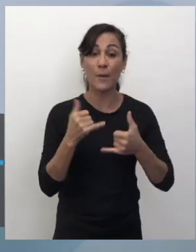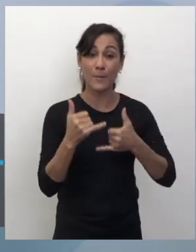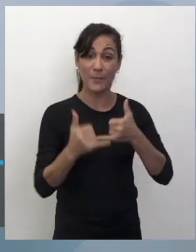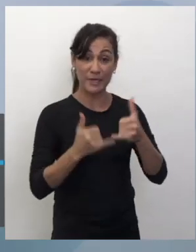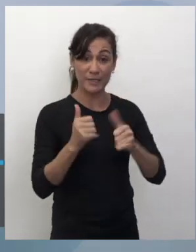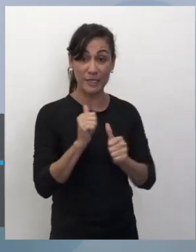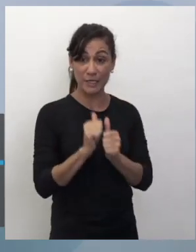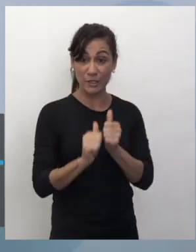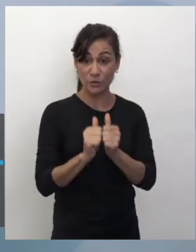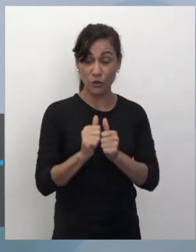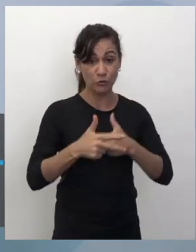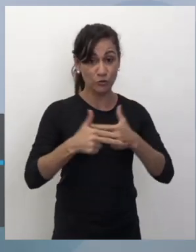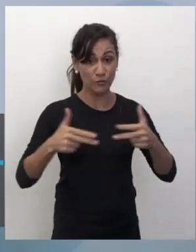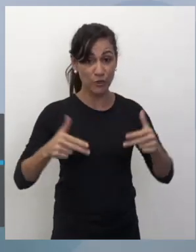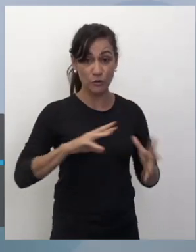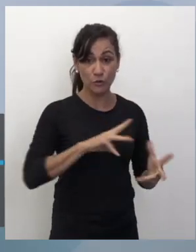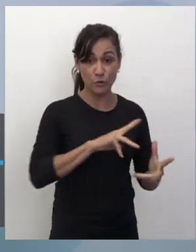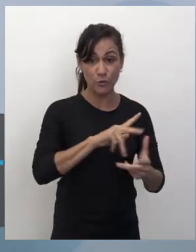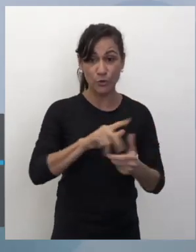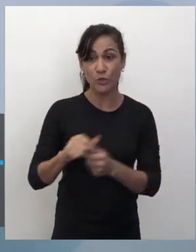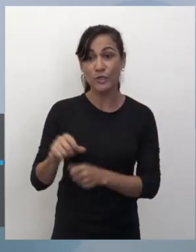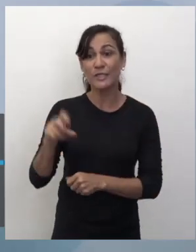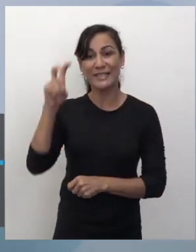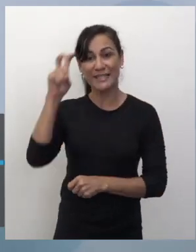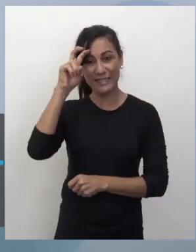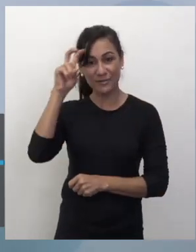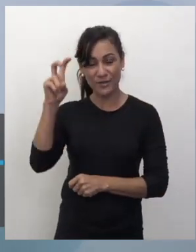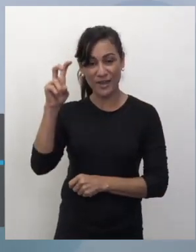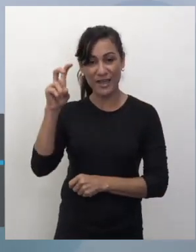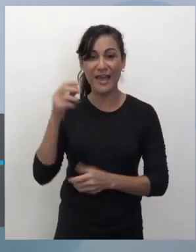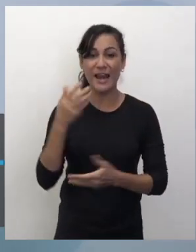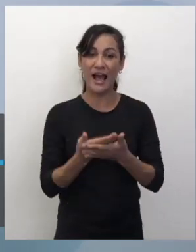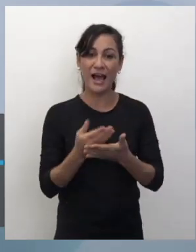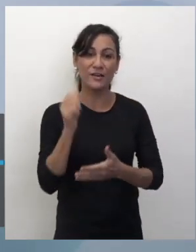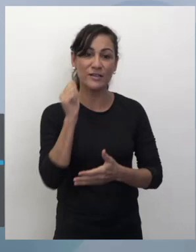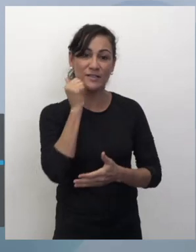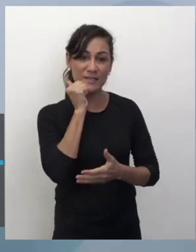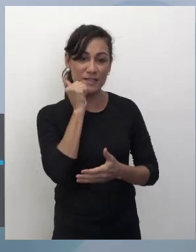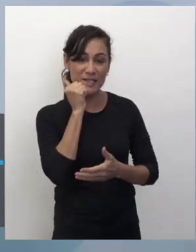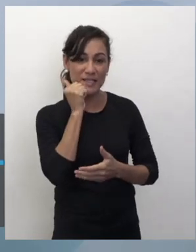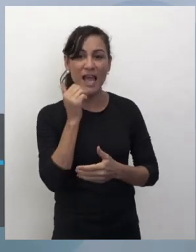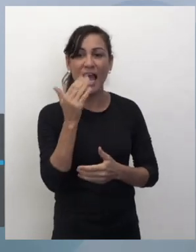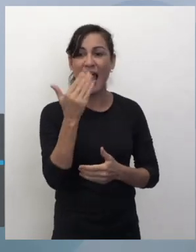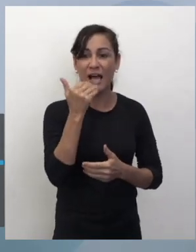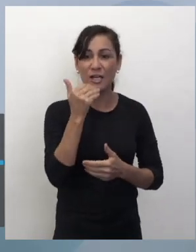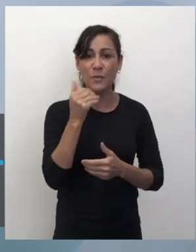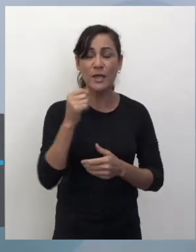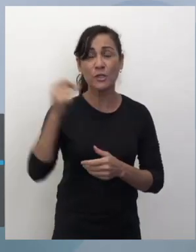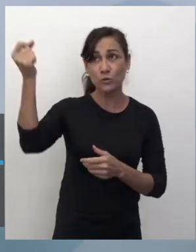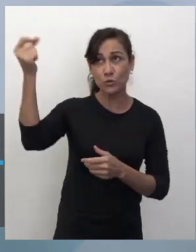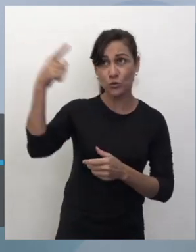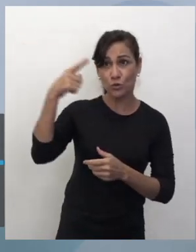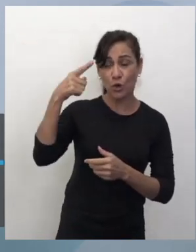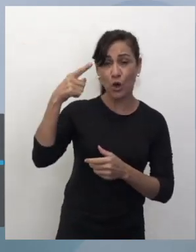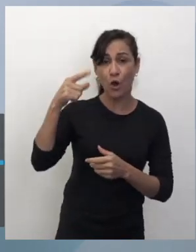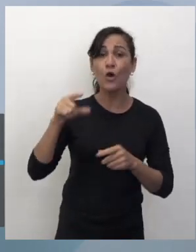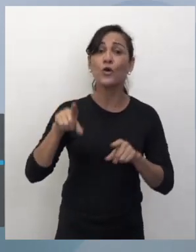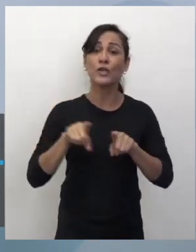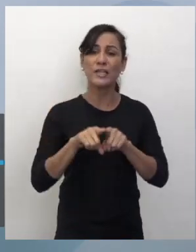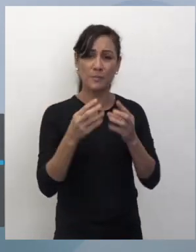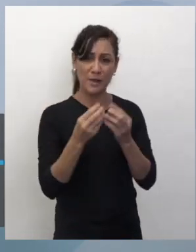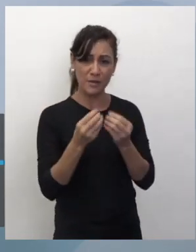do mundo. Quinta-feira, aula de ciências, transformações e reversos do alimento causado pela luz e umidade. E em